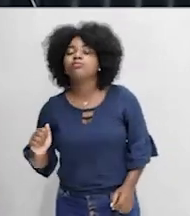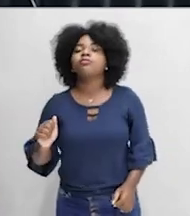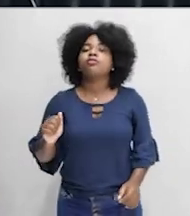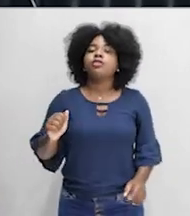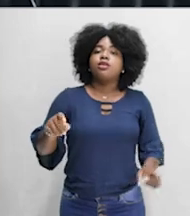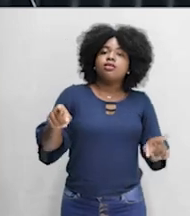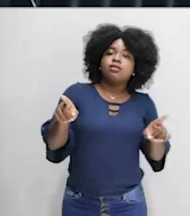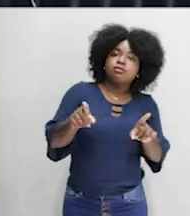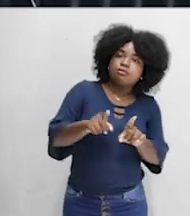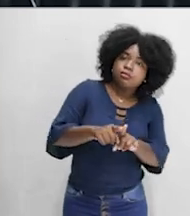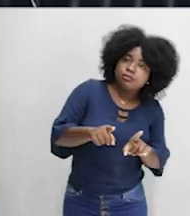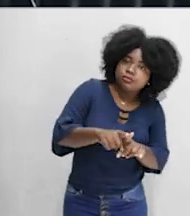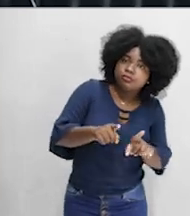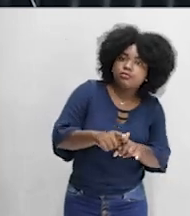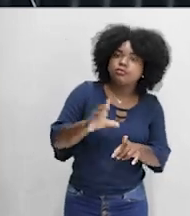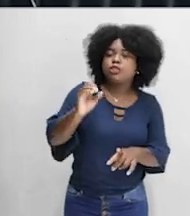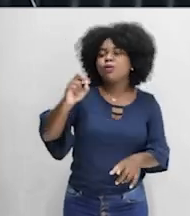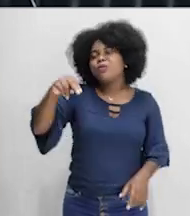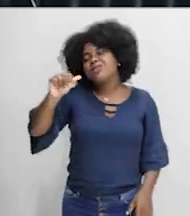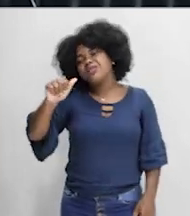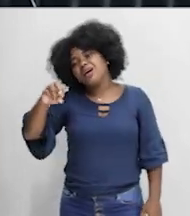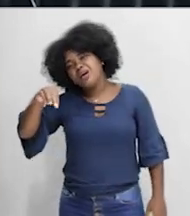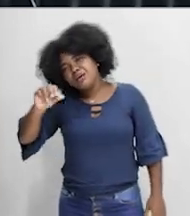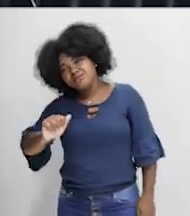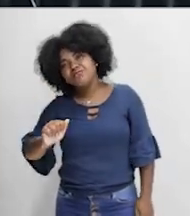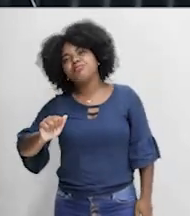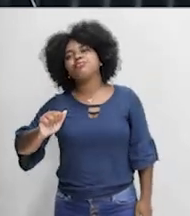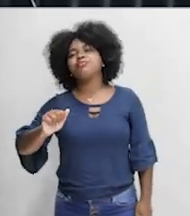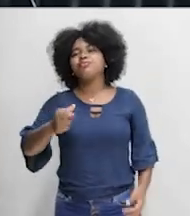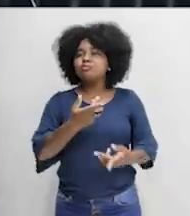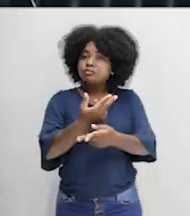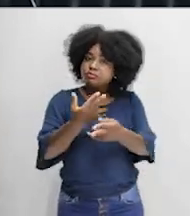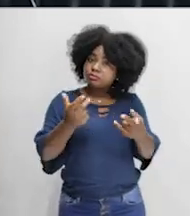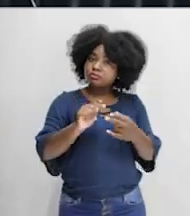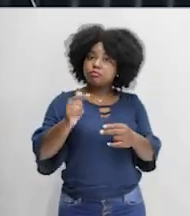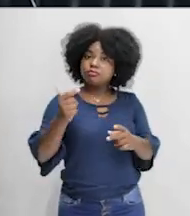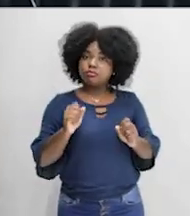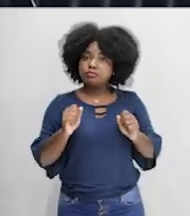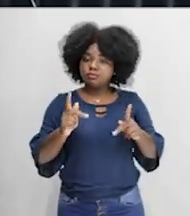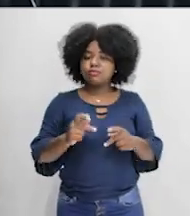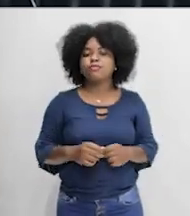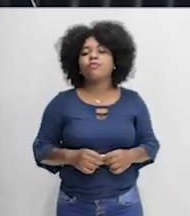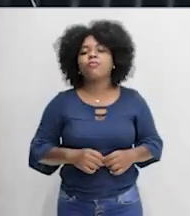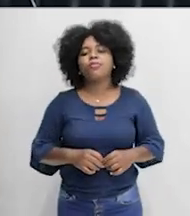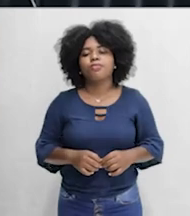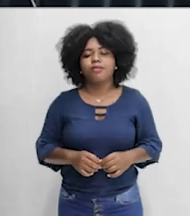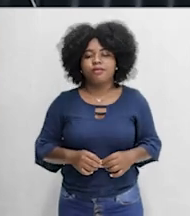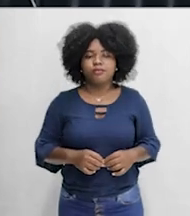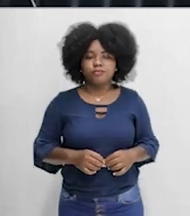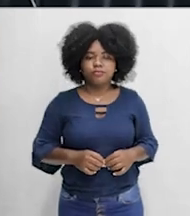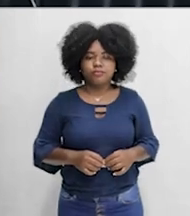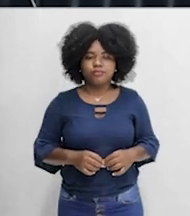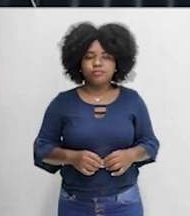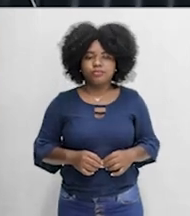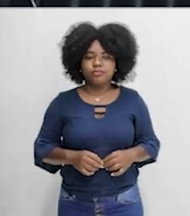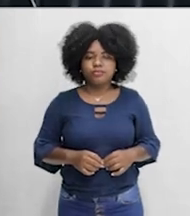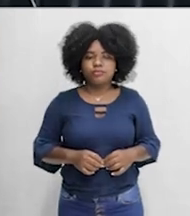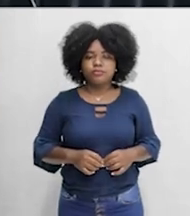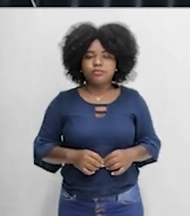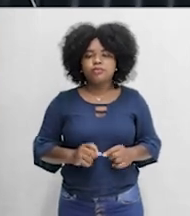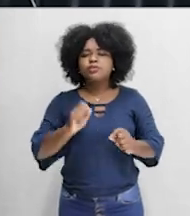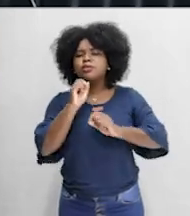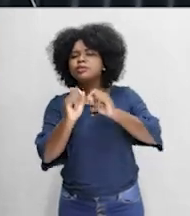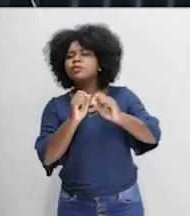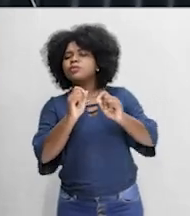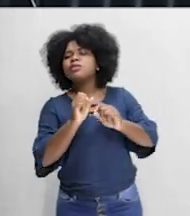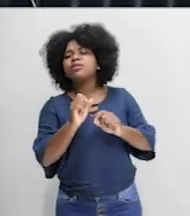inserido ali o Conselho, né? O CONAMA, por exemplo, que a gente vai falar agora, beleza? Então, sistematiza isso comigo aqui, isso é facinho de entender, tá? Então,